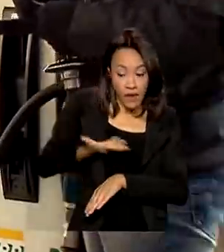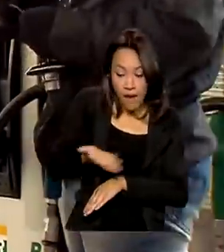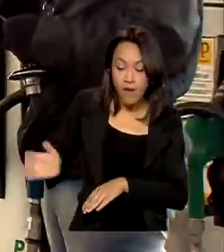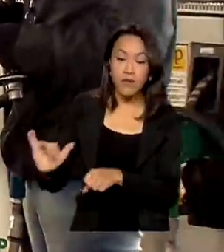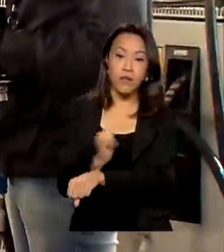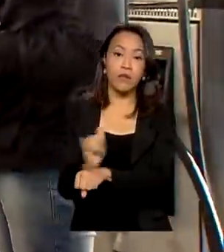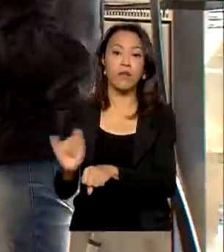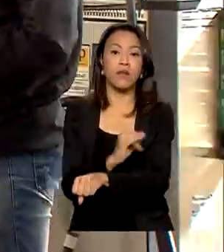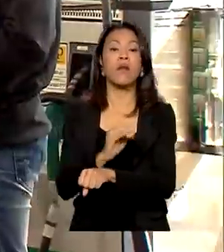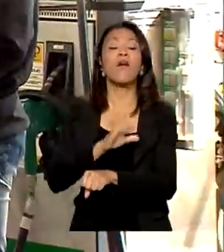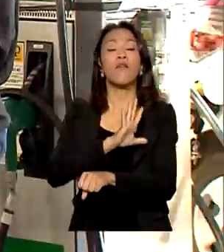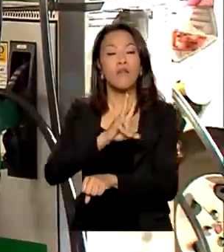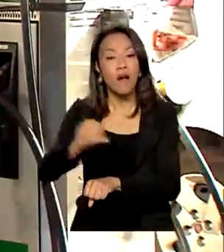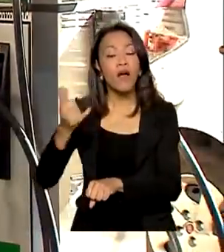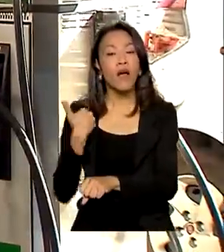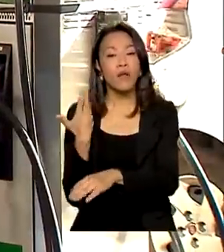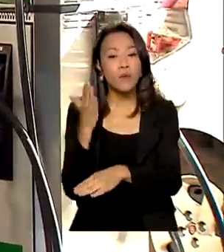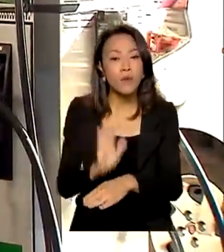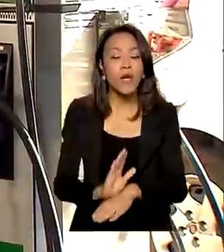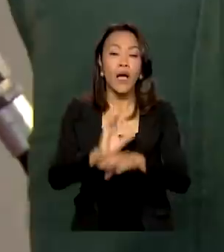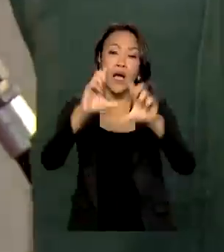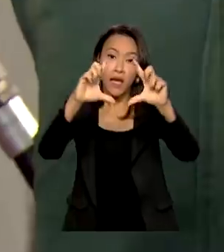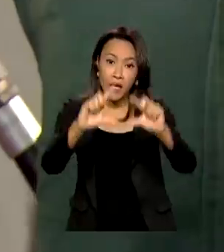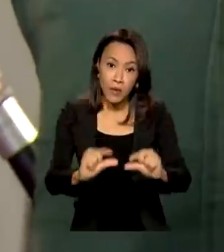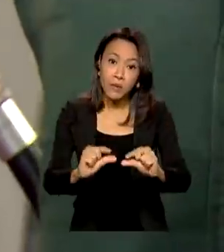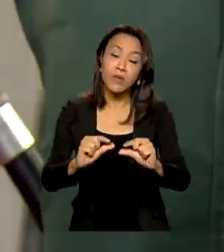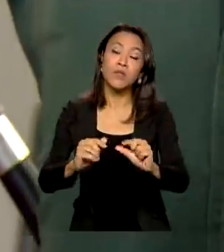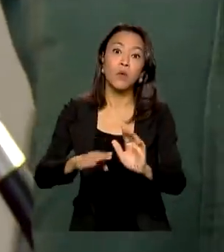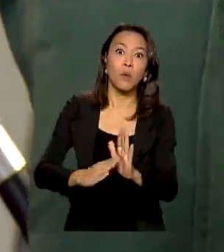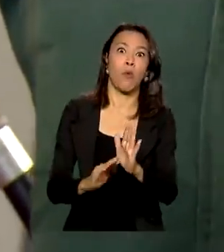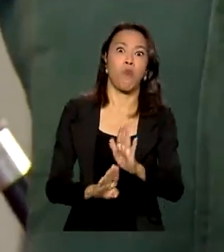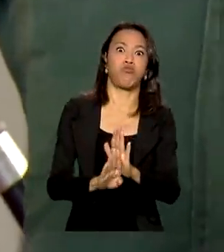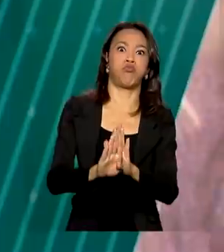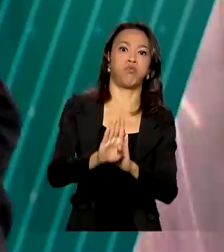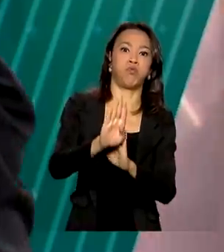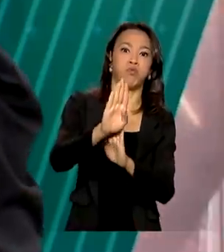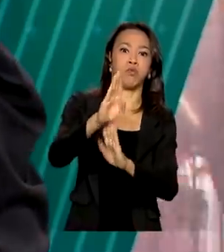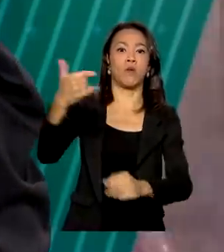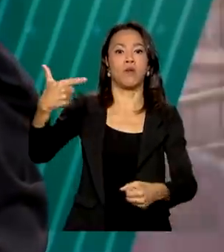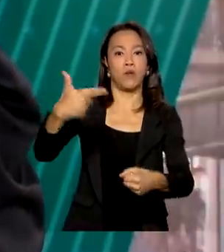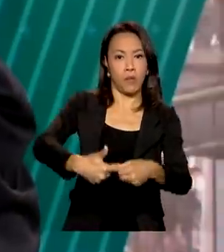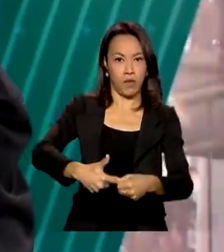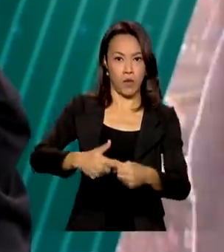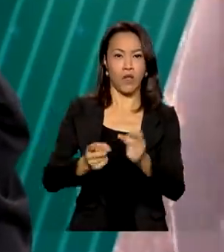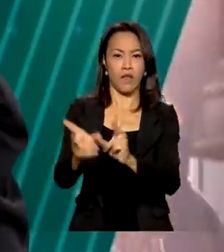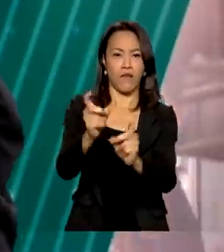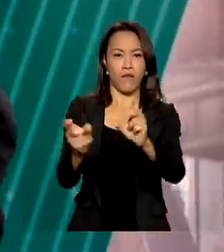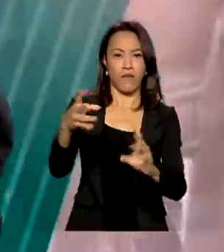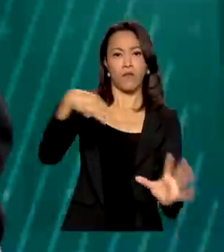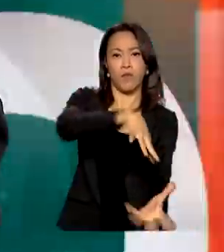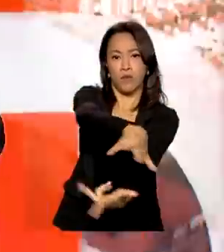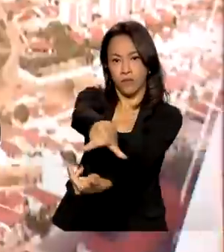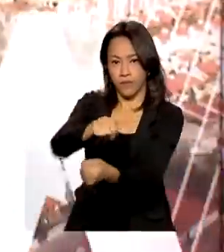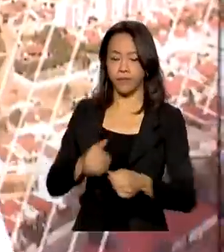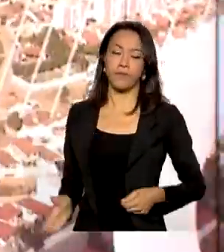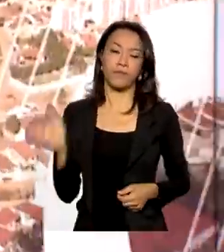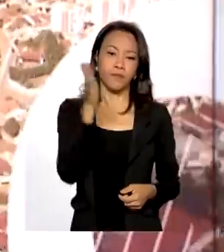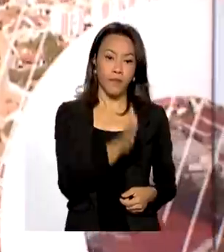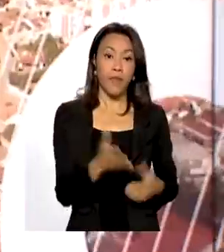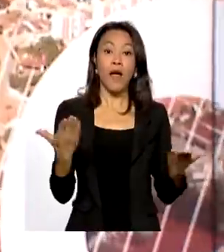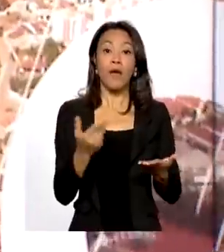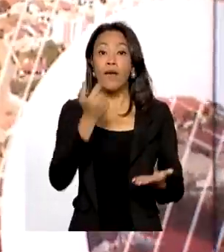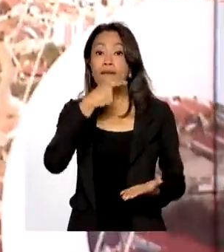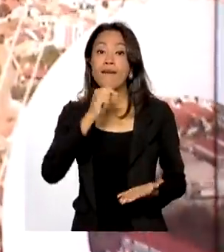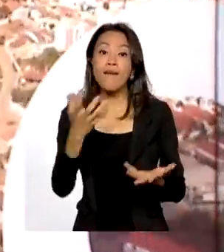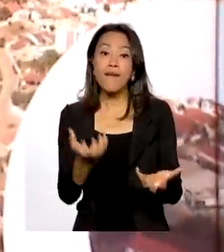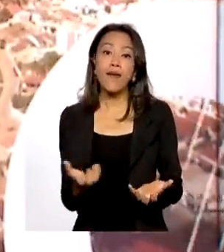enfrentar o aumento do preço do petróleo no mercado internacional. A partir de agora, estrangeiros que